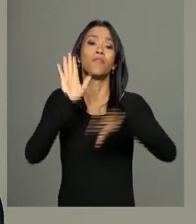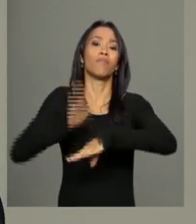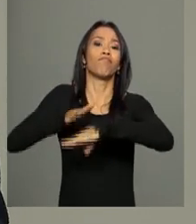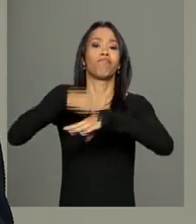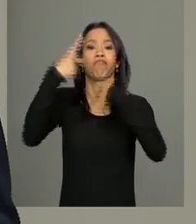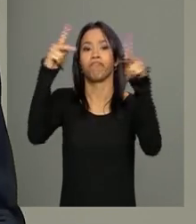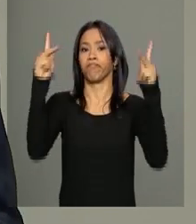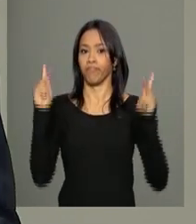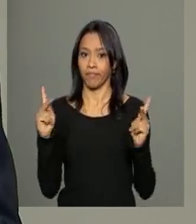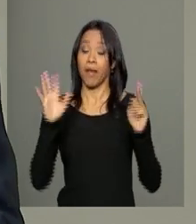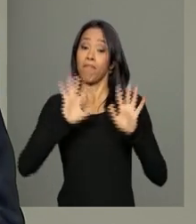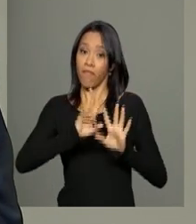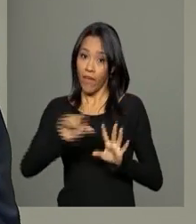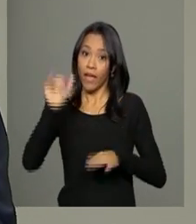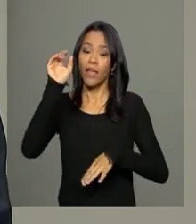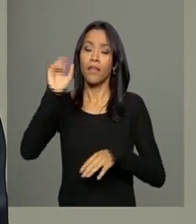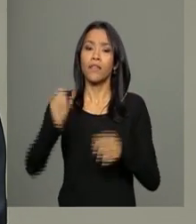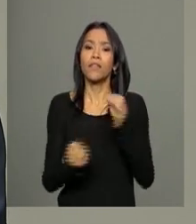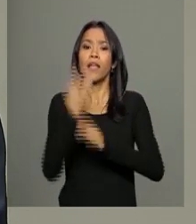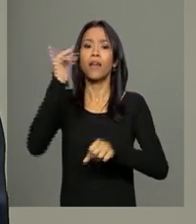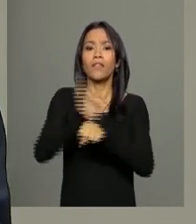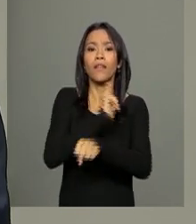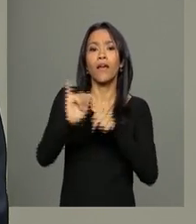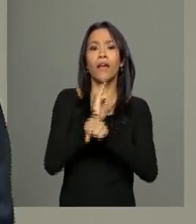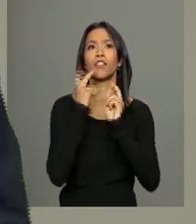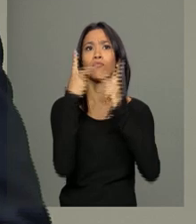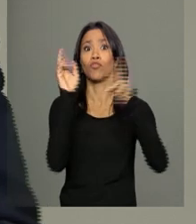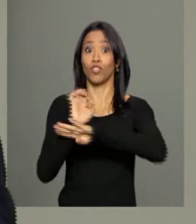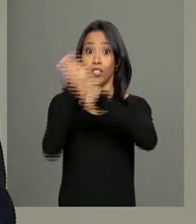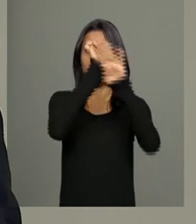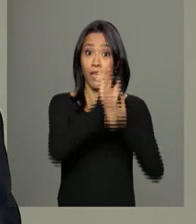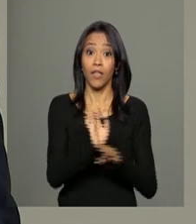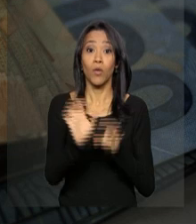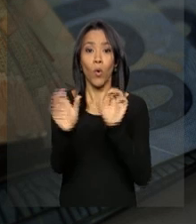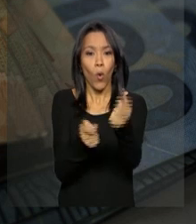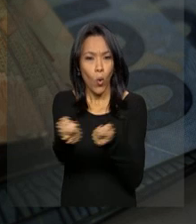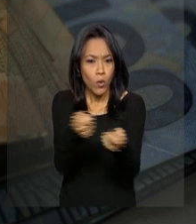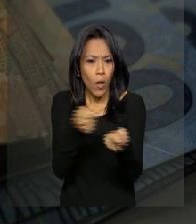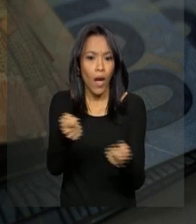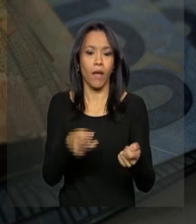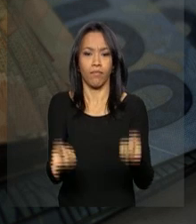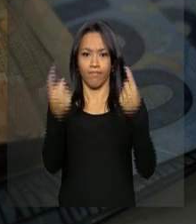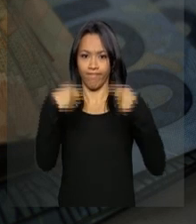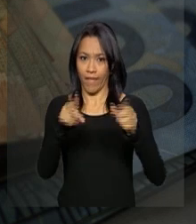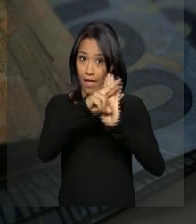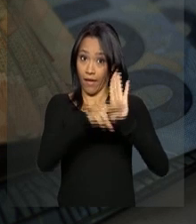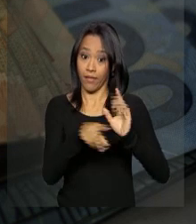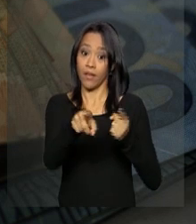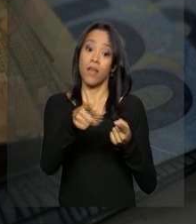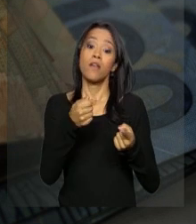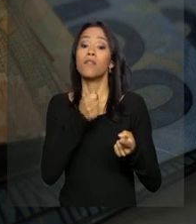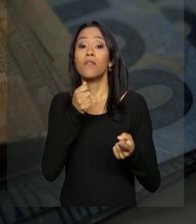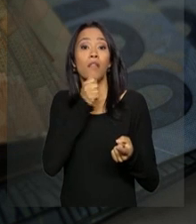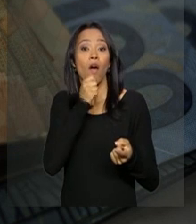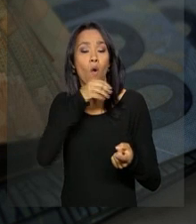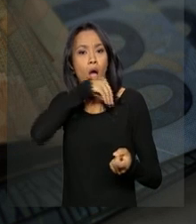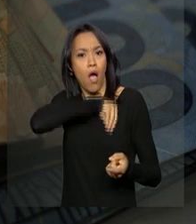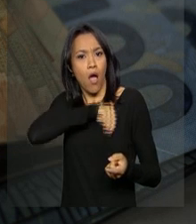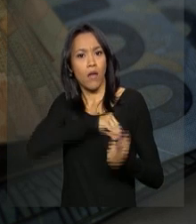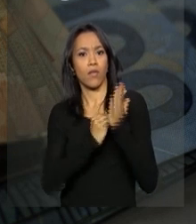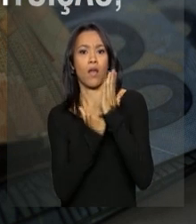contrapartida, mecanismos de controle de gastos. Vamos ver alguns deles. Não conceder aumento e reajustes de